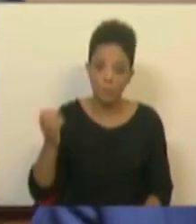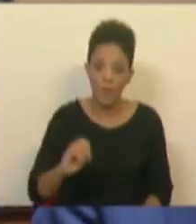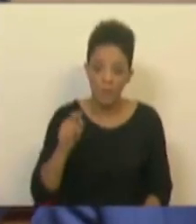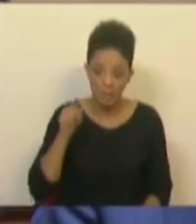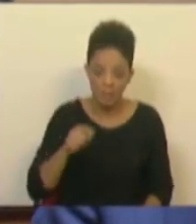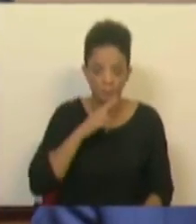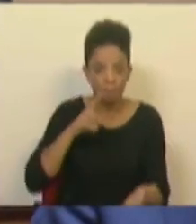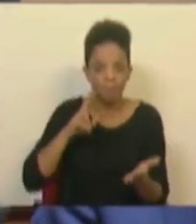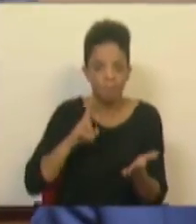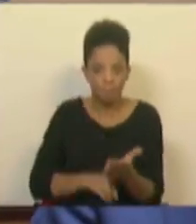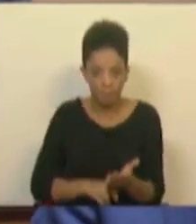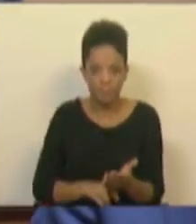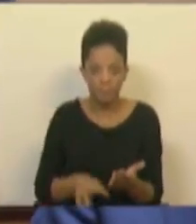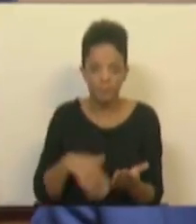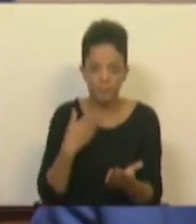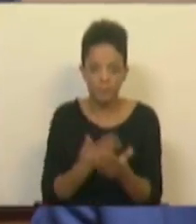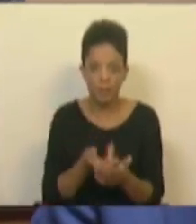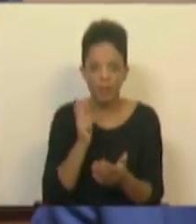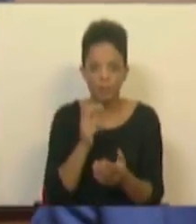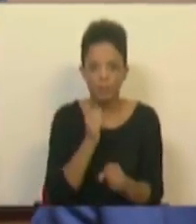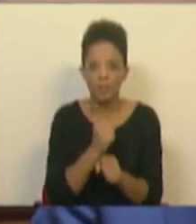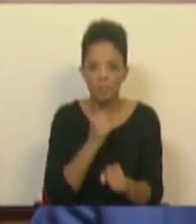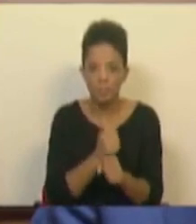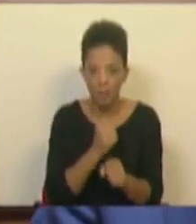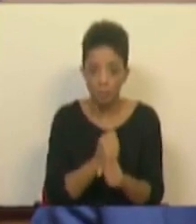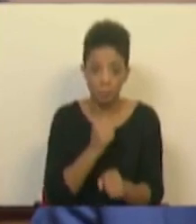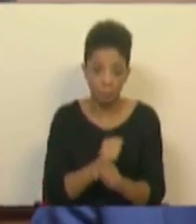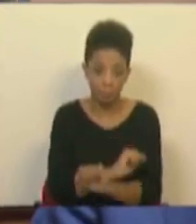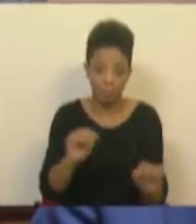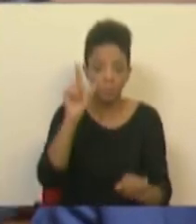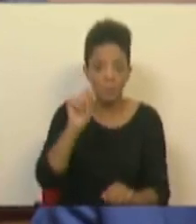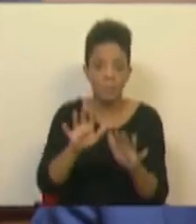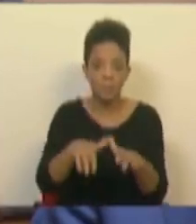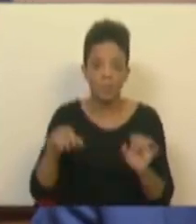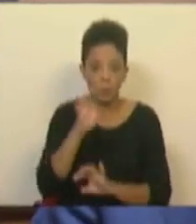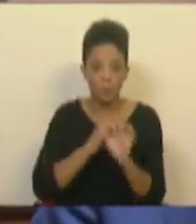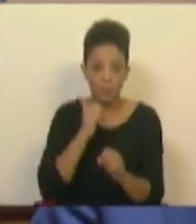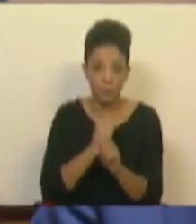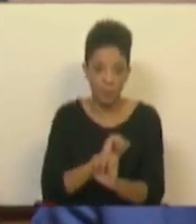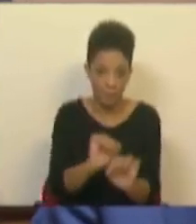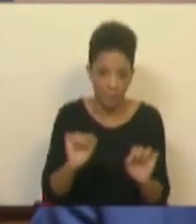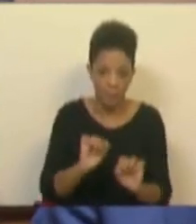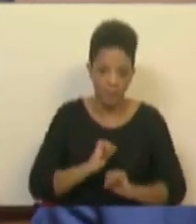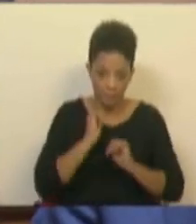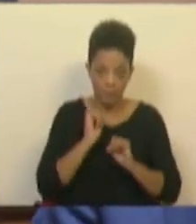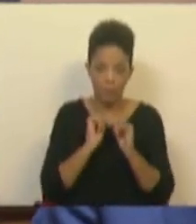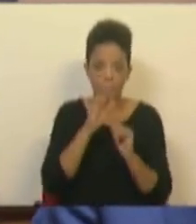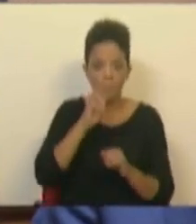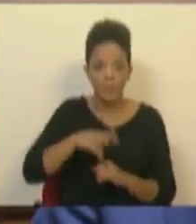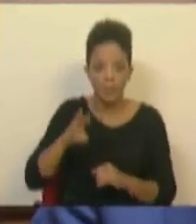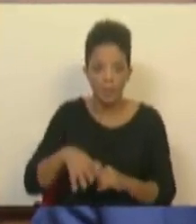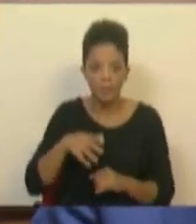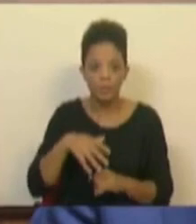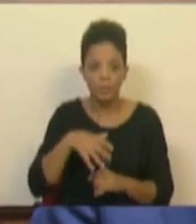Essa credibilidade ganha durante décadas de trabalho duro, trabalho seu também no Parlamento Europeu, trabalho meu, trabalho de milhares de deputados e